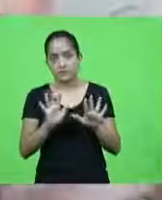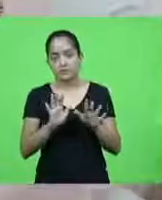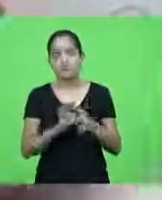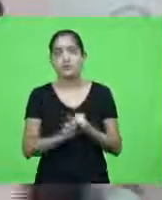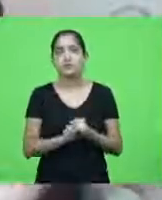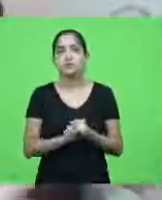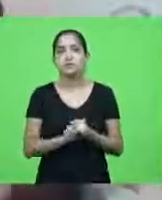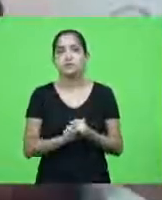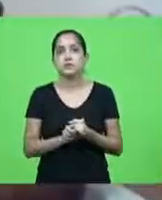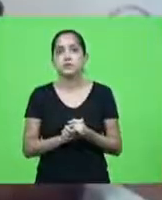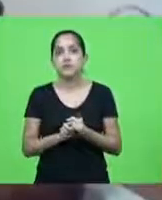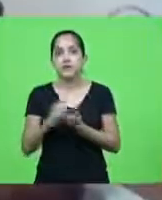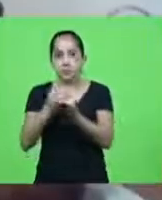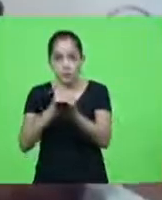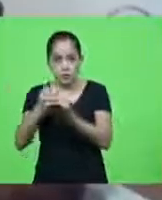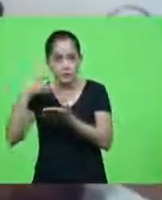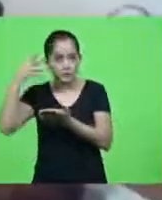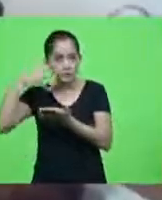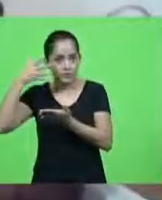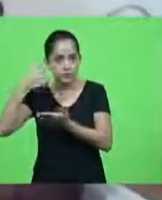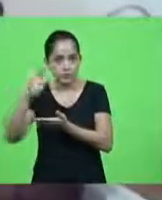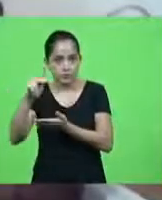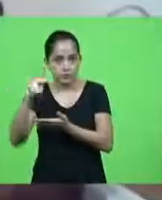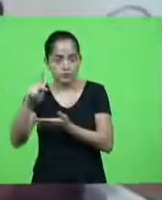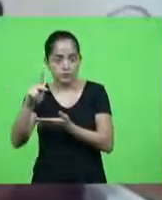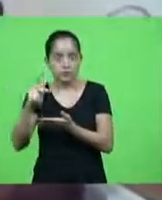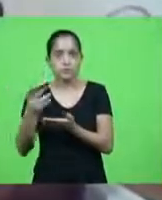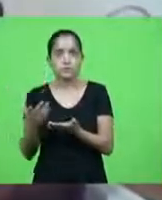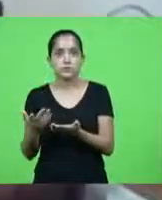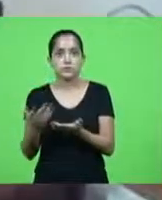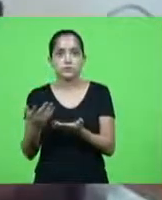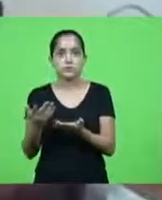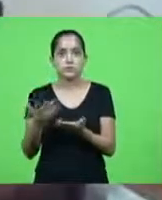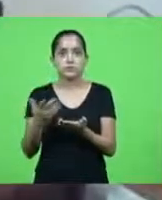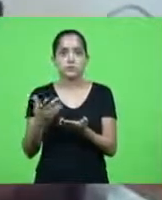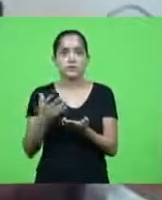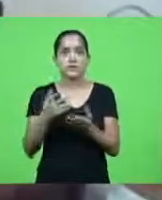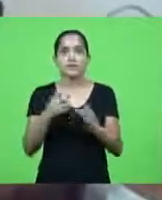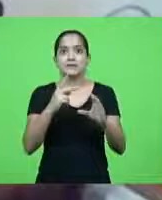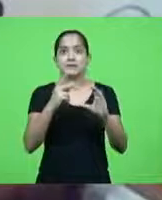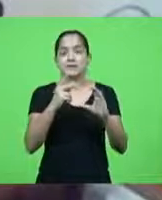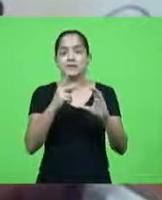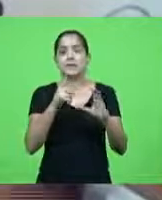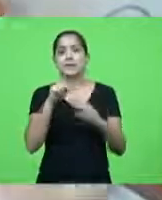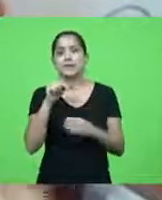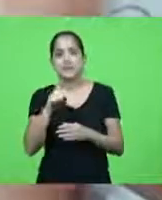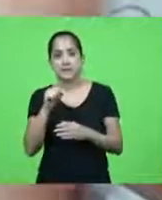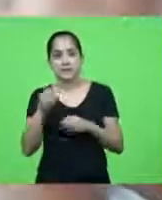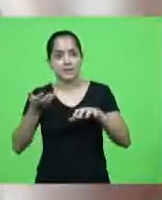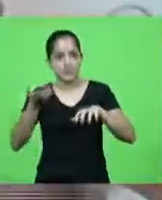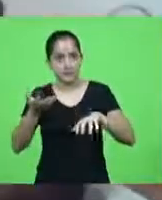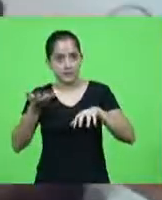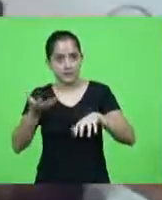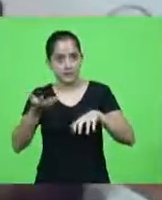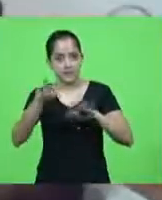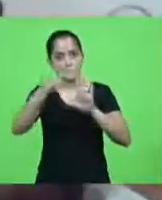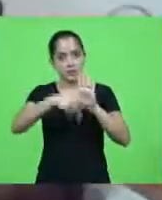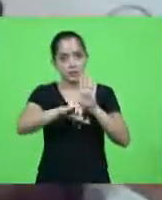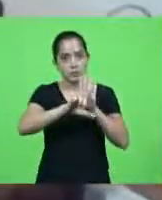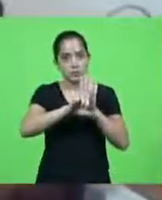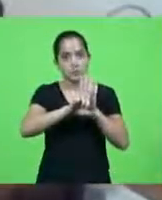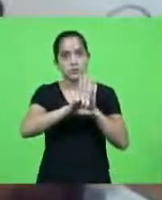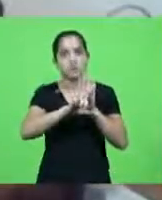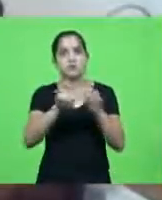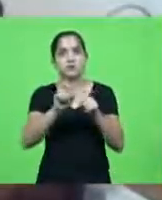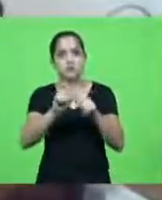início do tofal na câmara federal tem um projeto feito já há um tempo atrás pelas